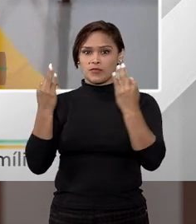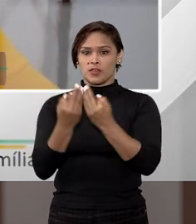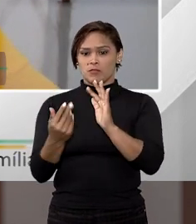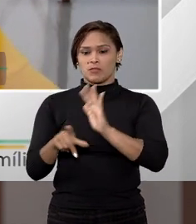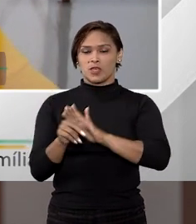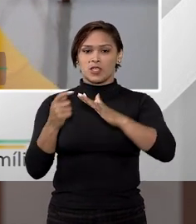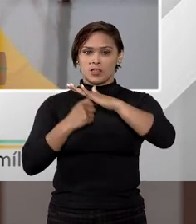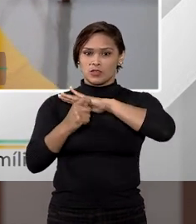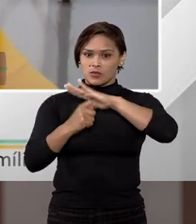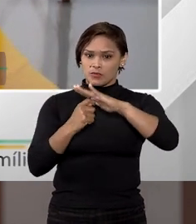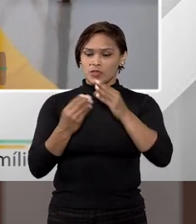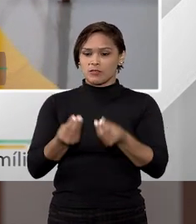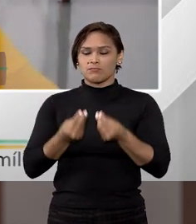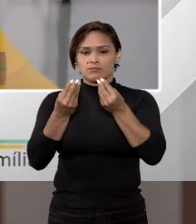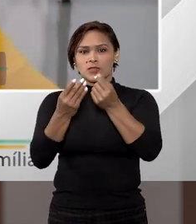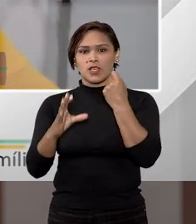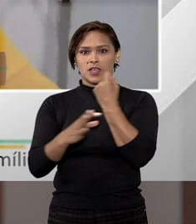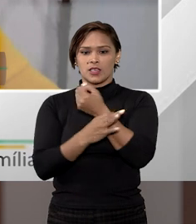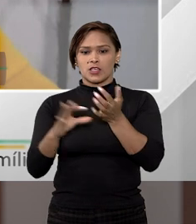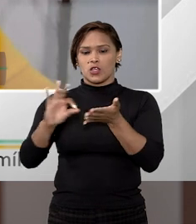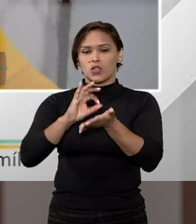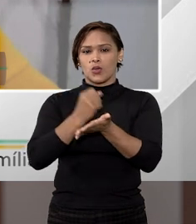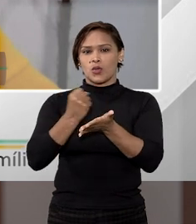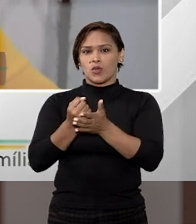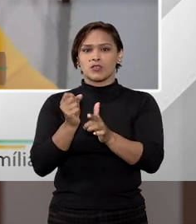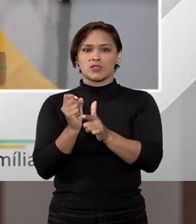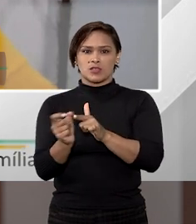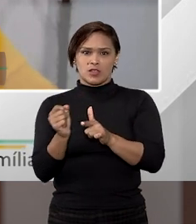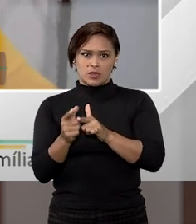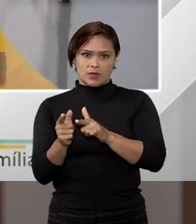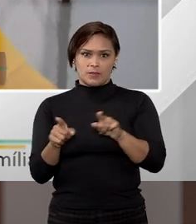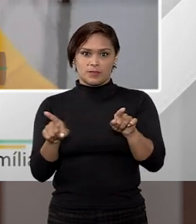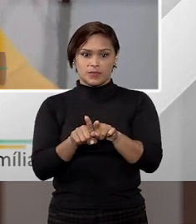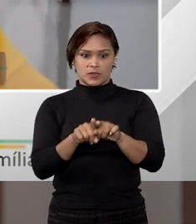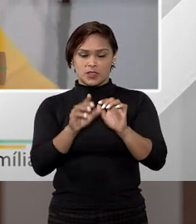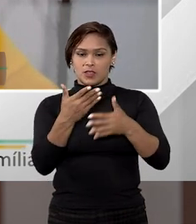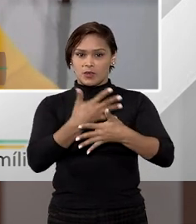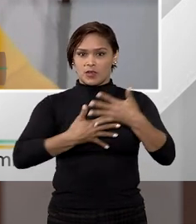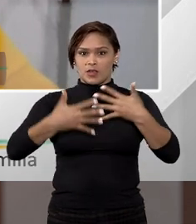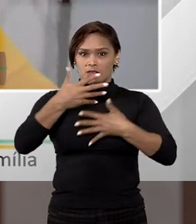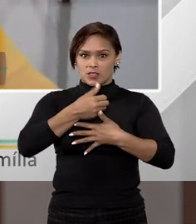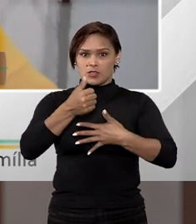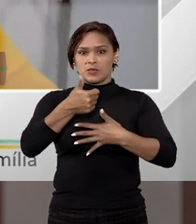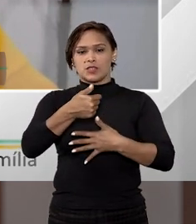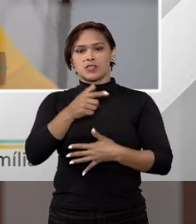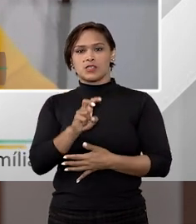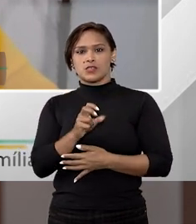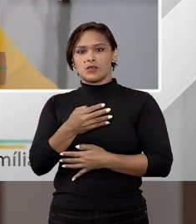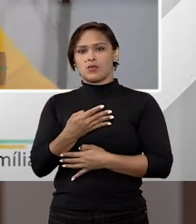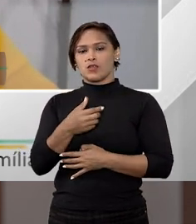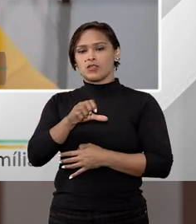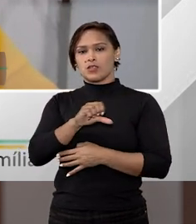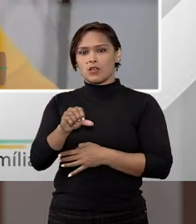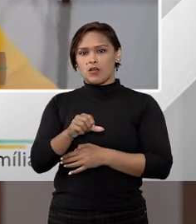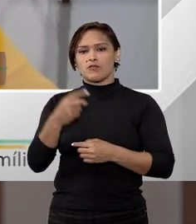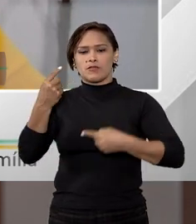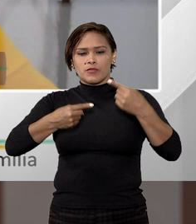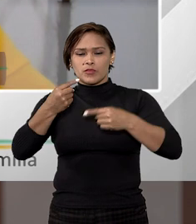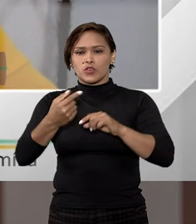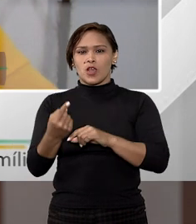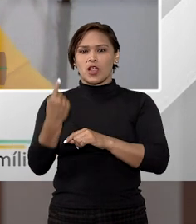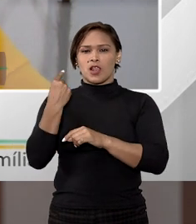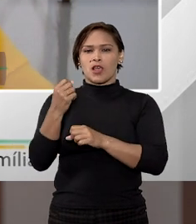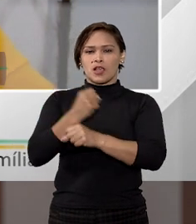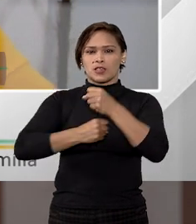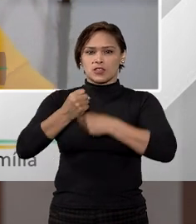propriedade do fiador dado em garantia no contrato de locação. Então, essa súmula, a súmula 549, que foi discutida